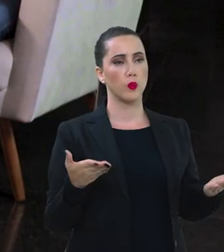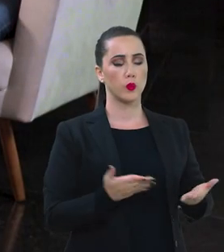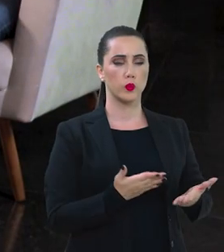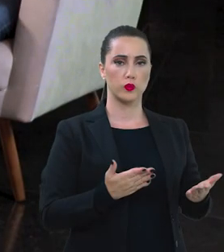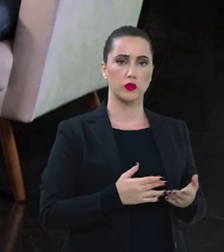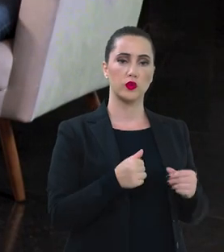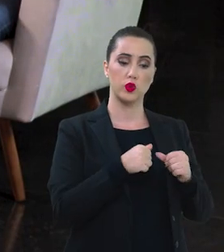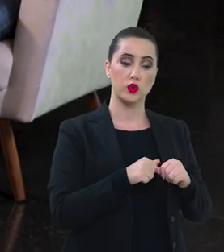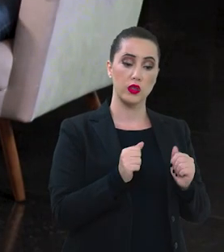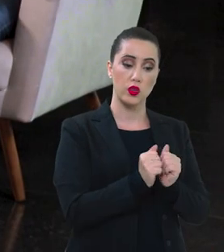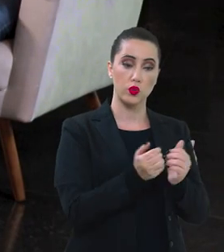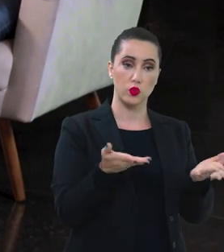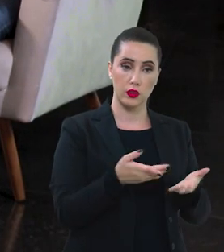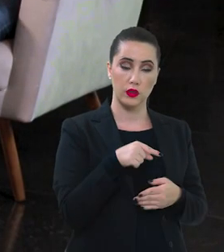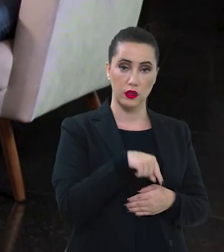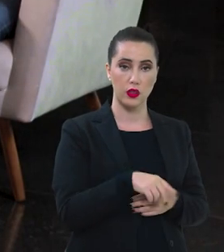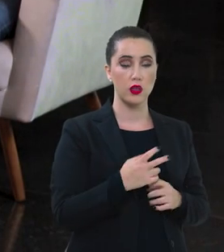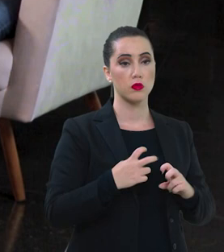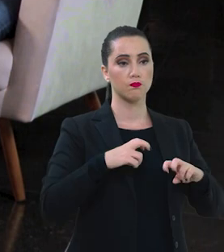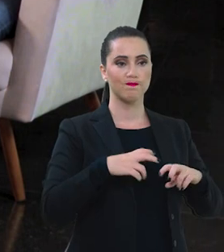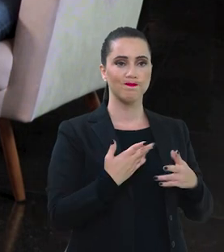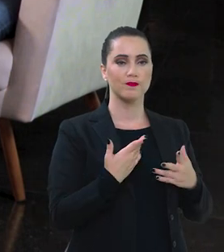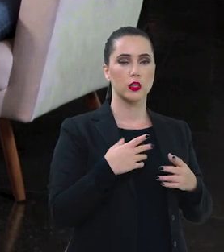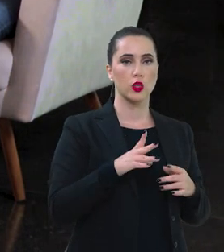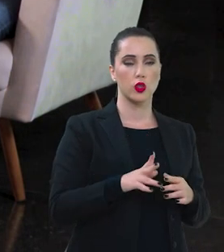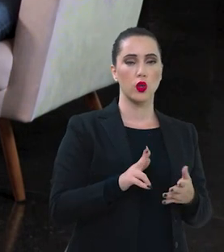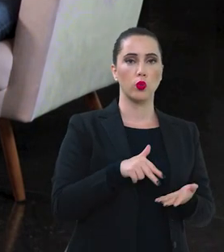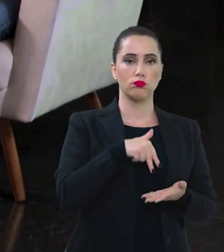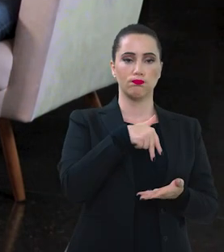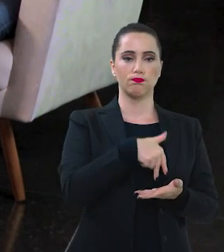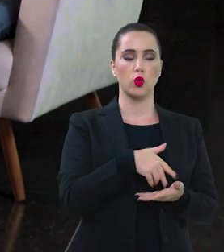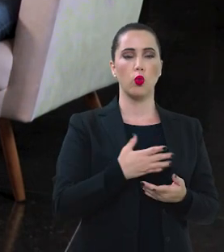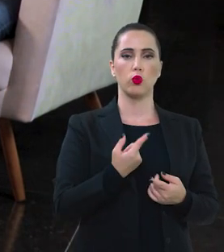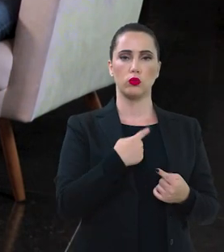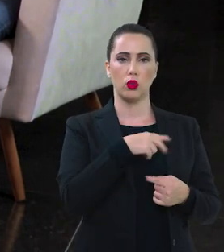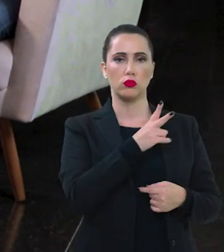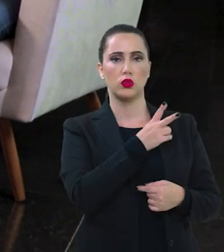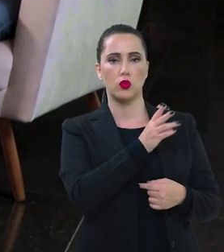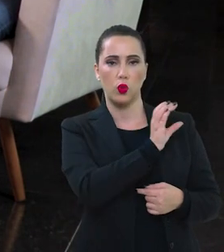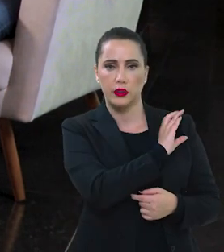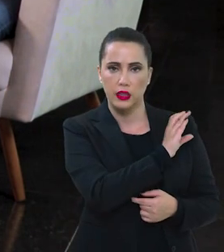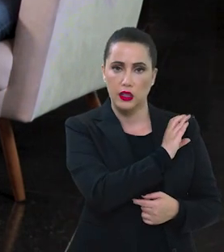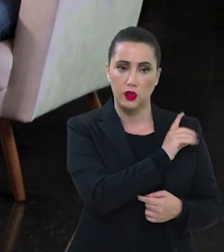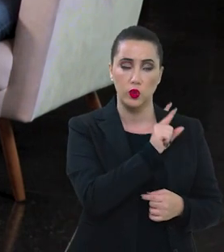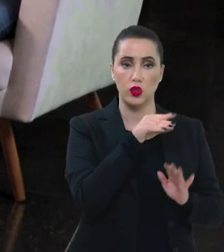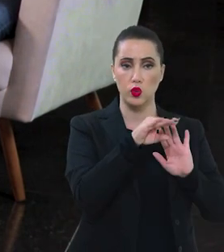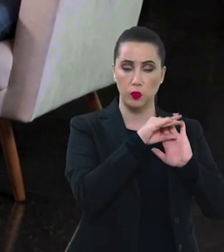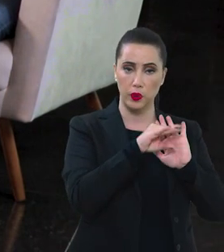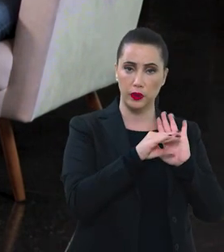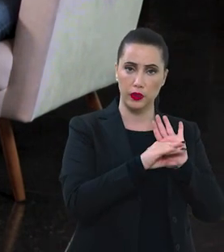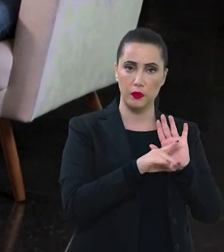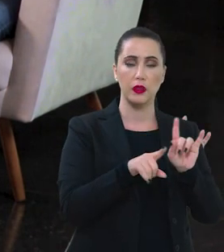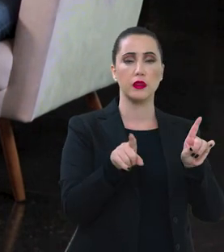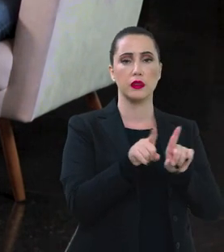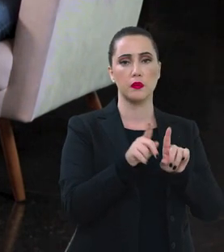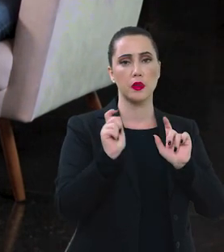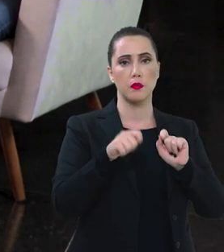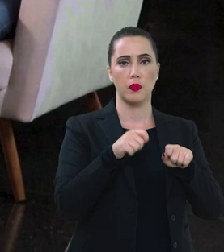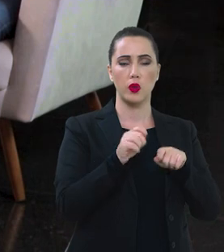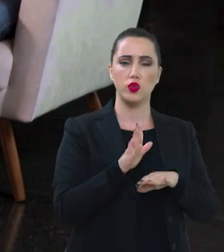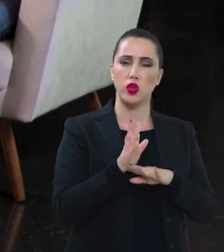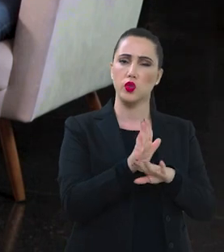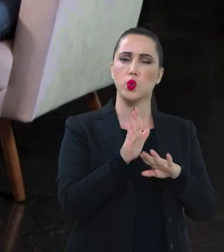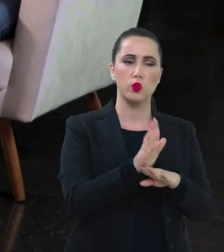hoje estar aqui numa posição de gestão de coordenadora de um programa que também